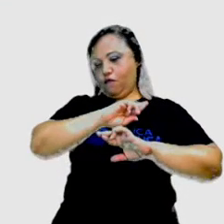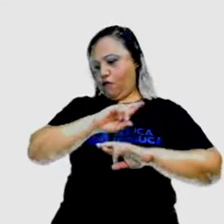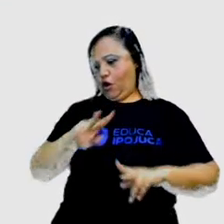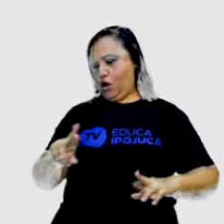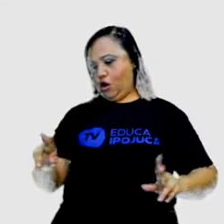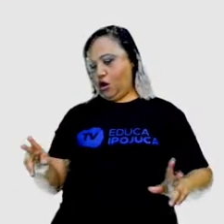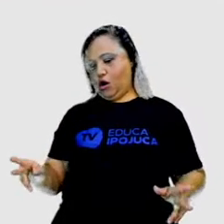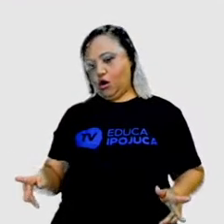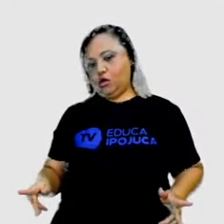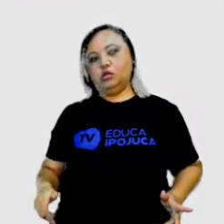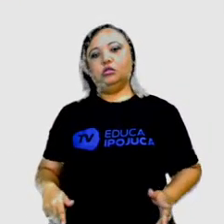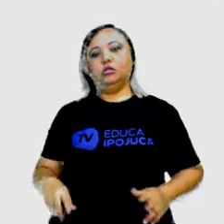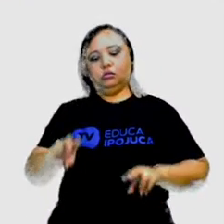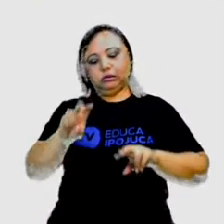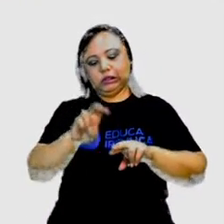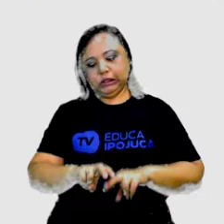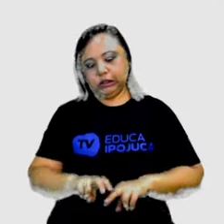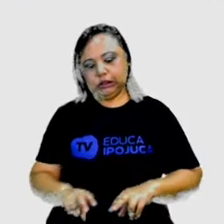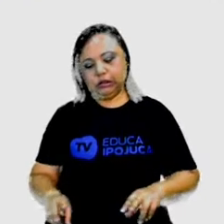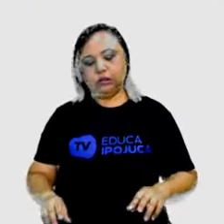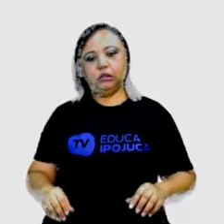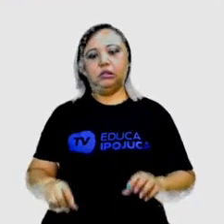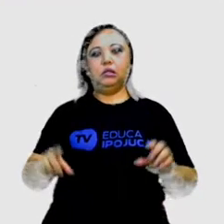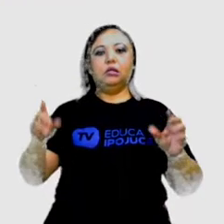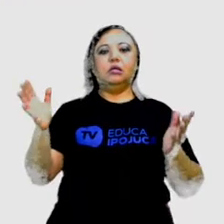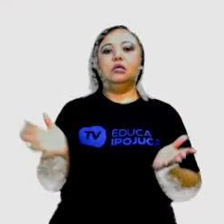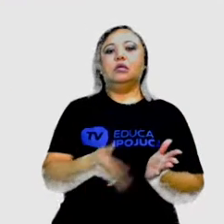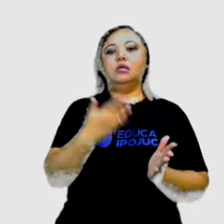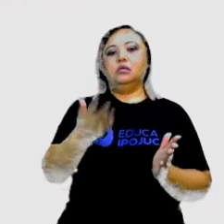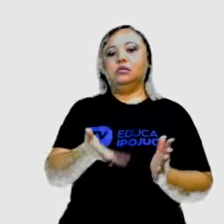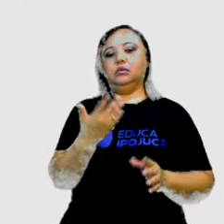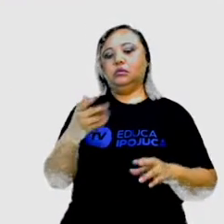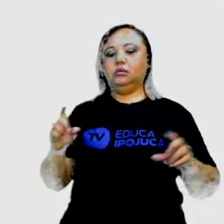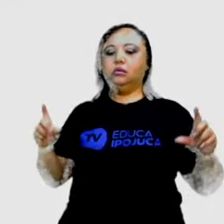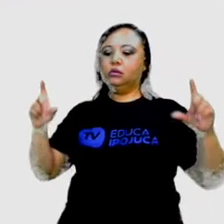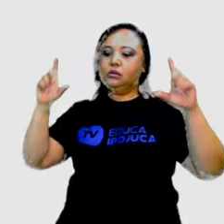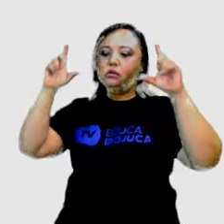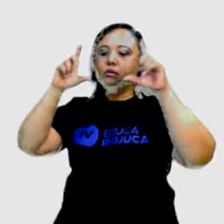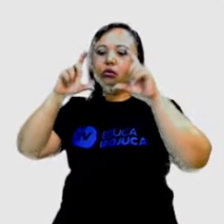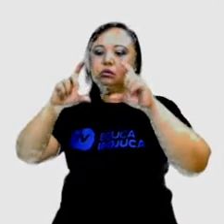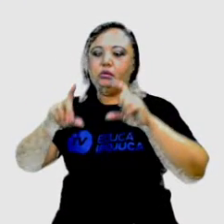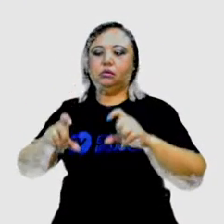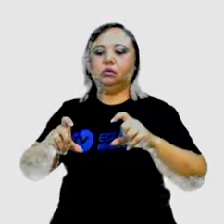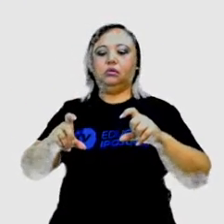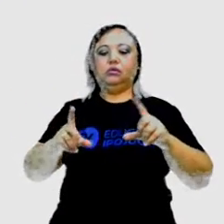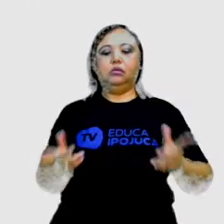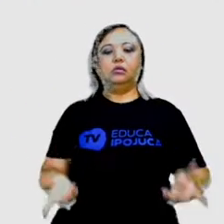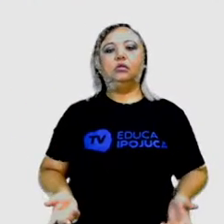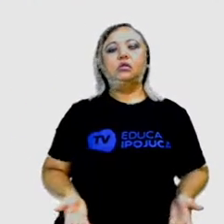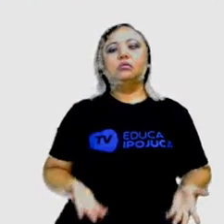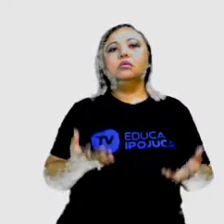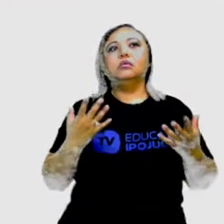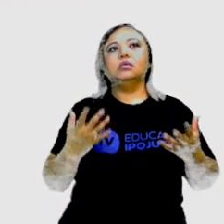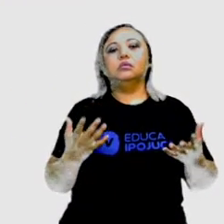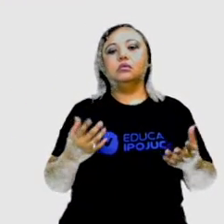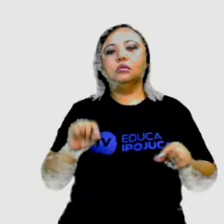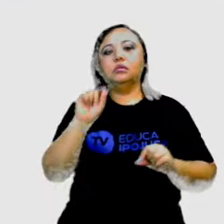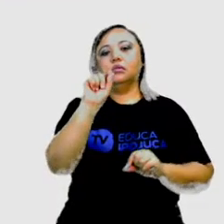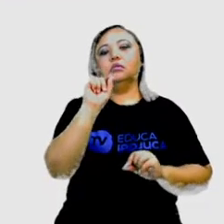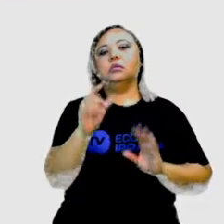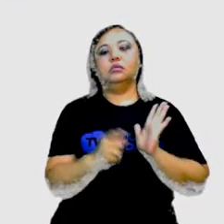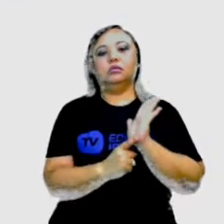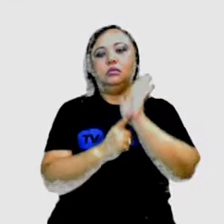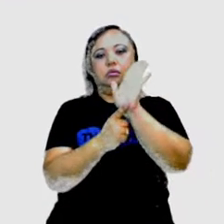e, com isso, ele tirar uma fotografia, que também é um tipo de arte, e querer expressar o que é ele quer mostrar com